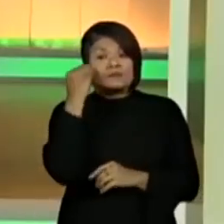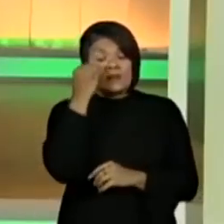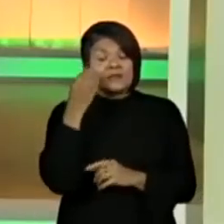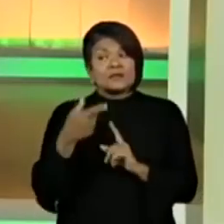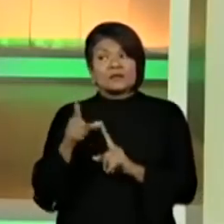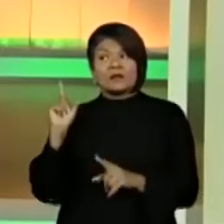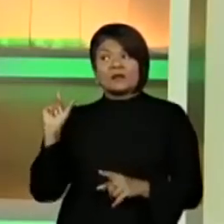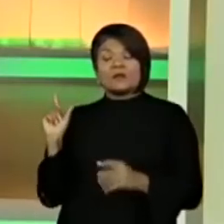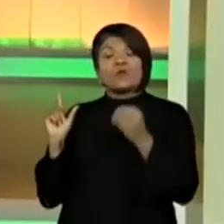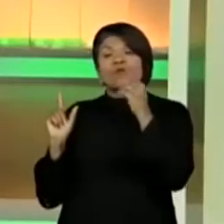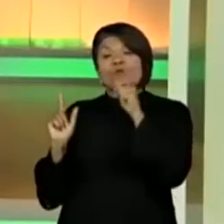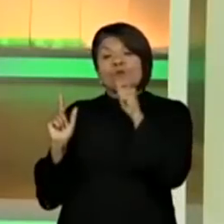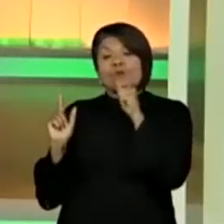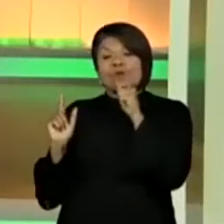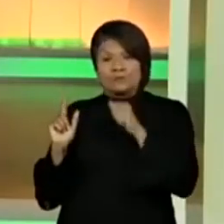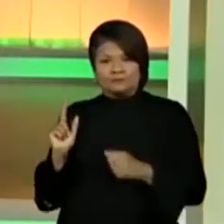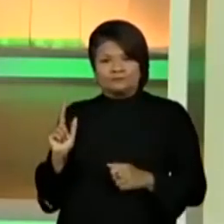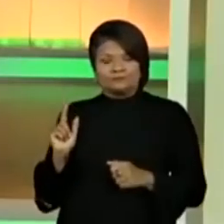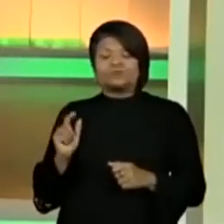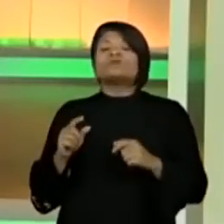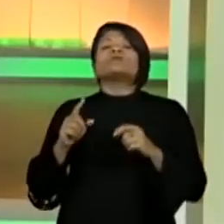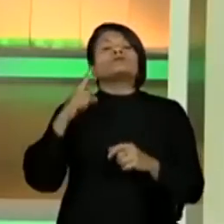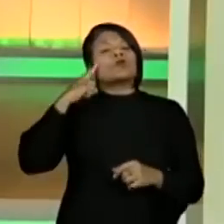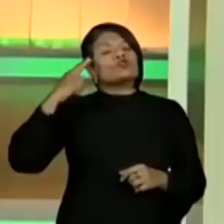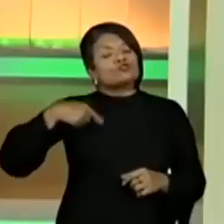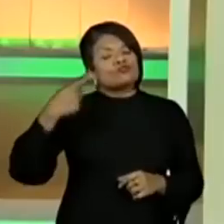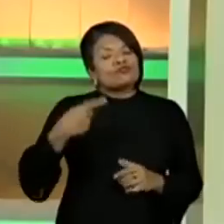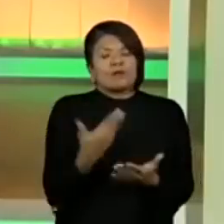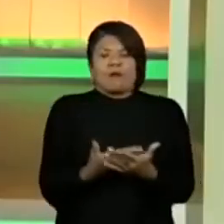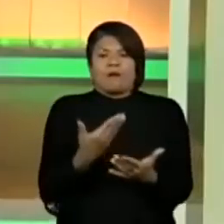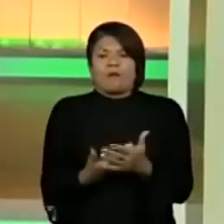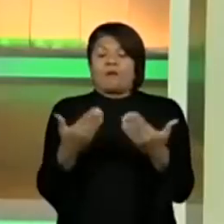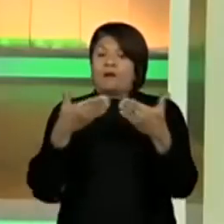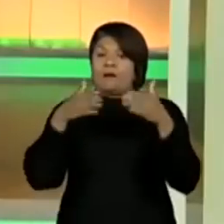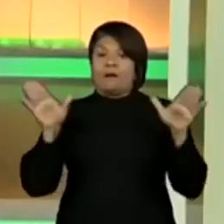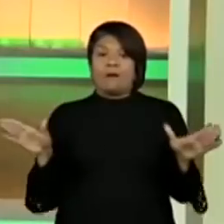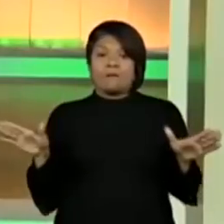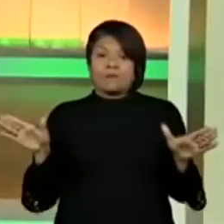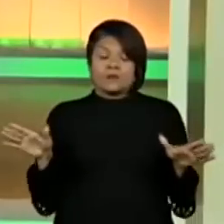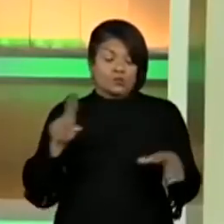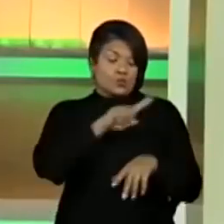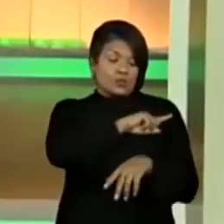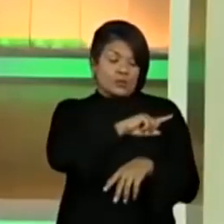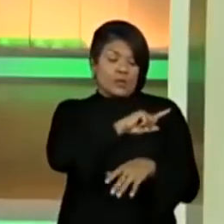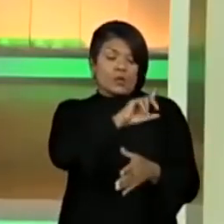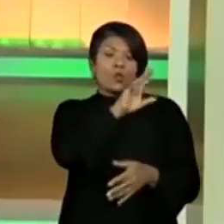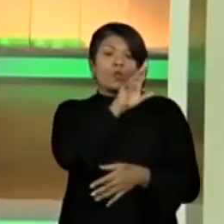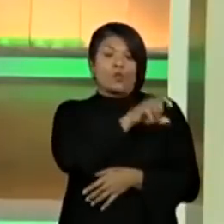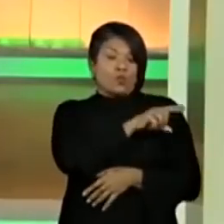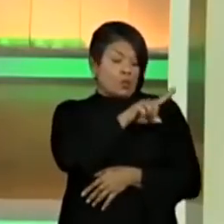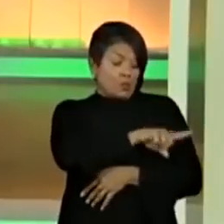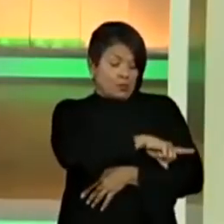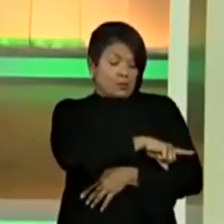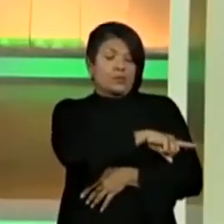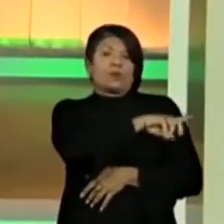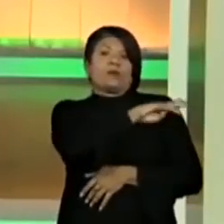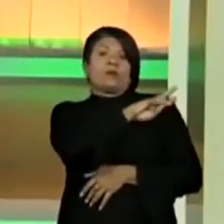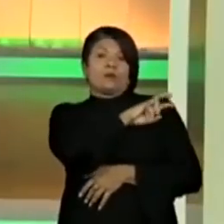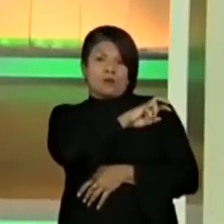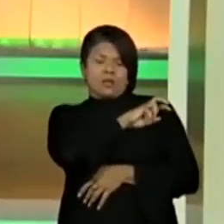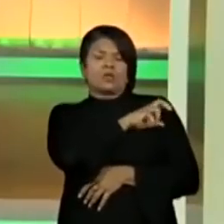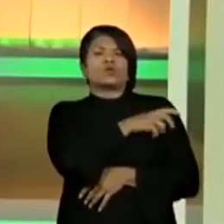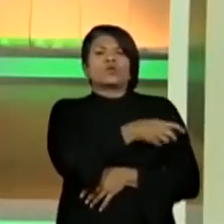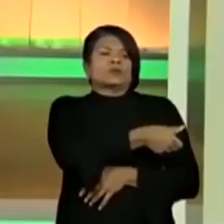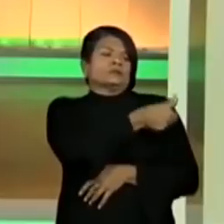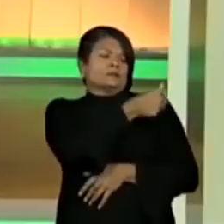tido antes. Toda aula é mediada por uma habilidade, do primeiro ao quinto ano, aos anos finais,